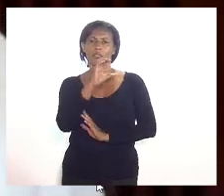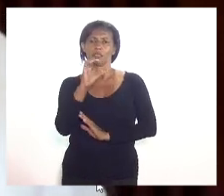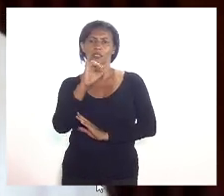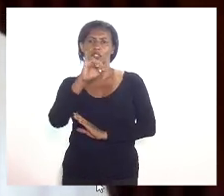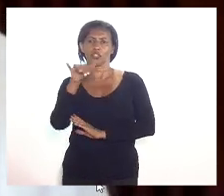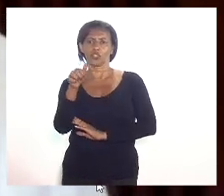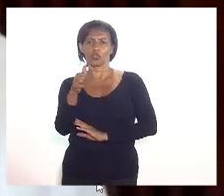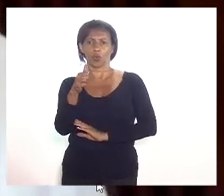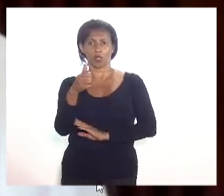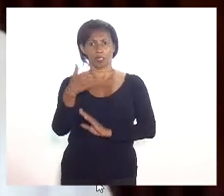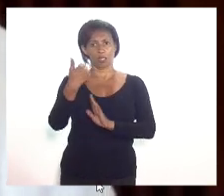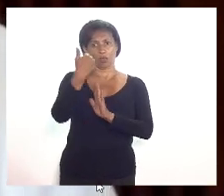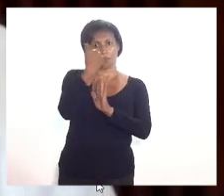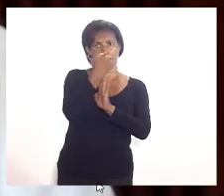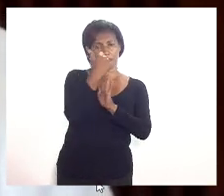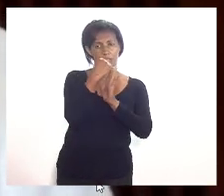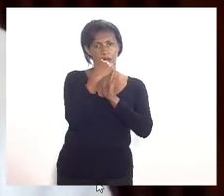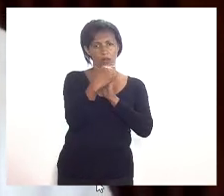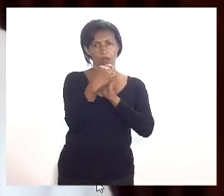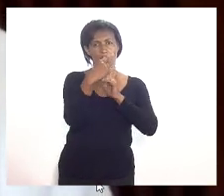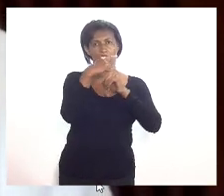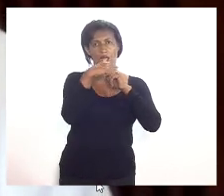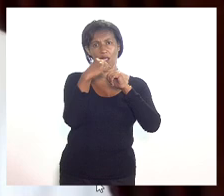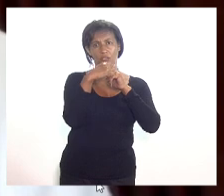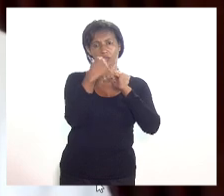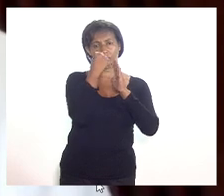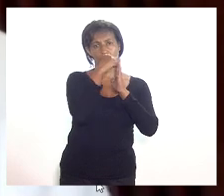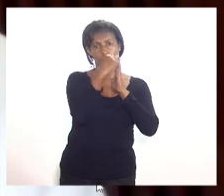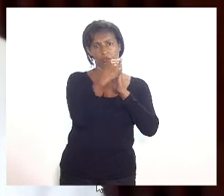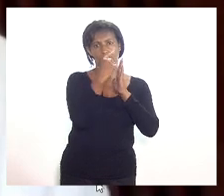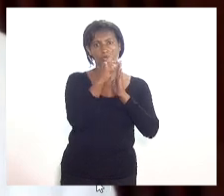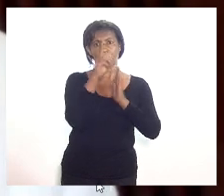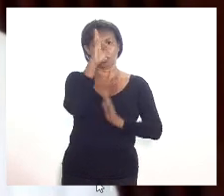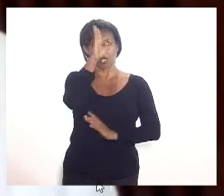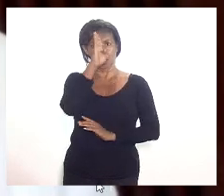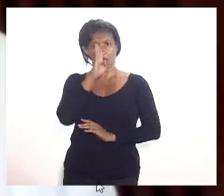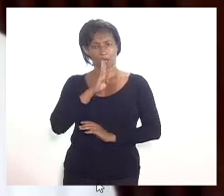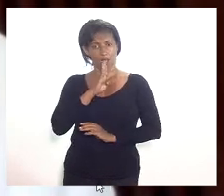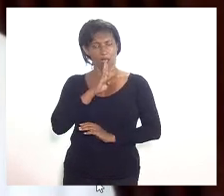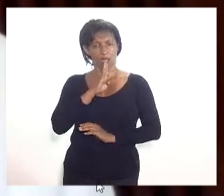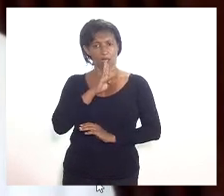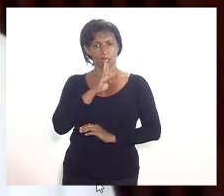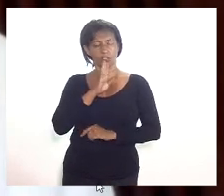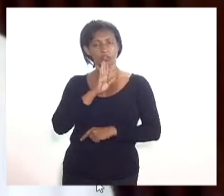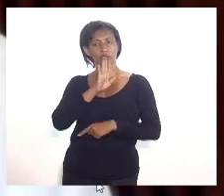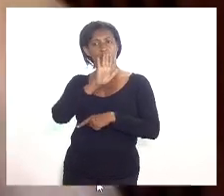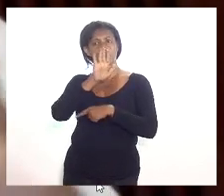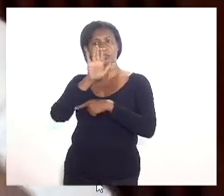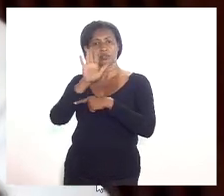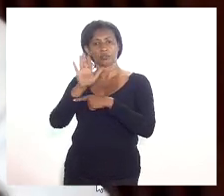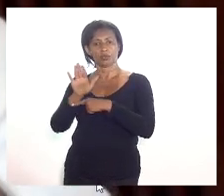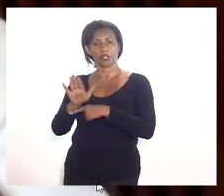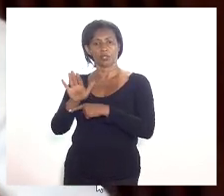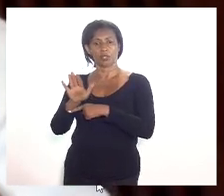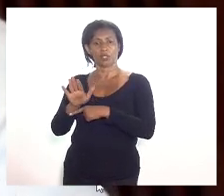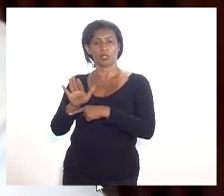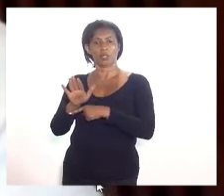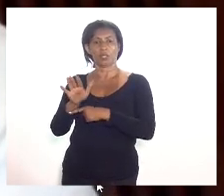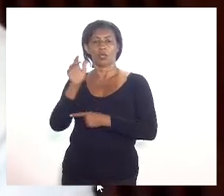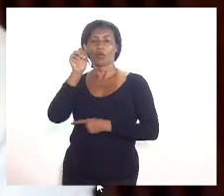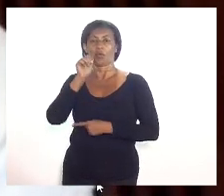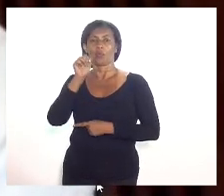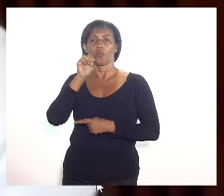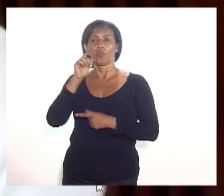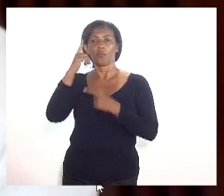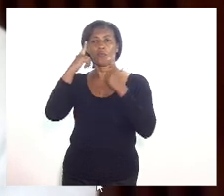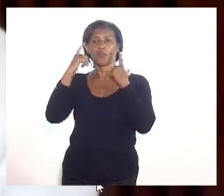o artigo 1º fica garantido o direito de assistência jurídica gratuita pela defensoria pública do Estado do Rio de Janeiro às mulheres vítimas de violência de qualquer